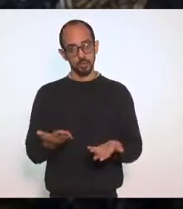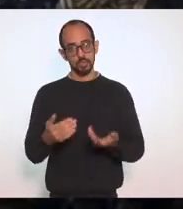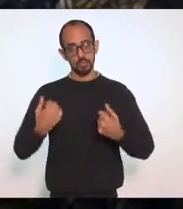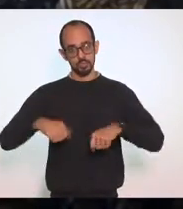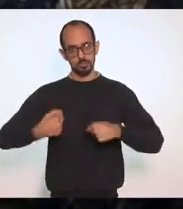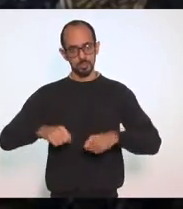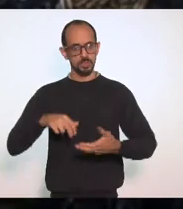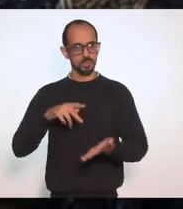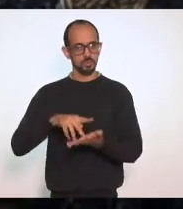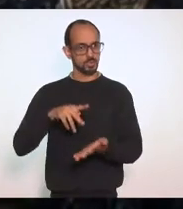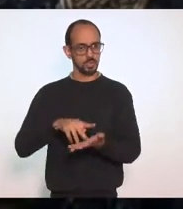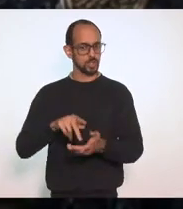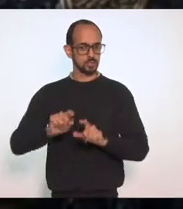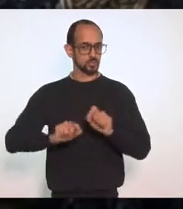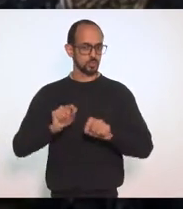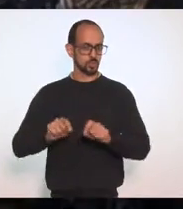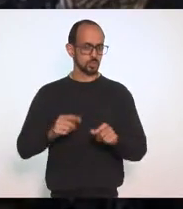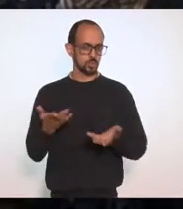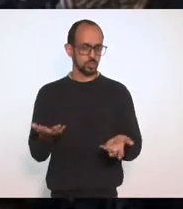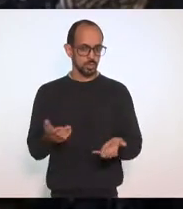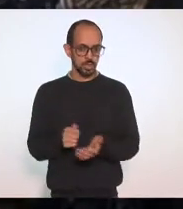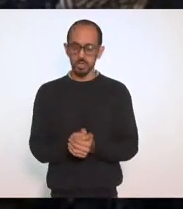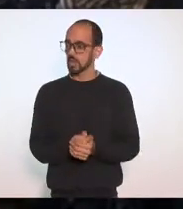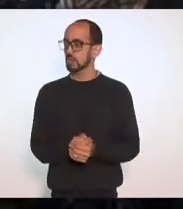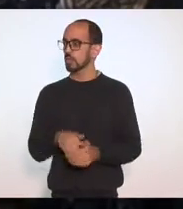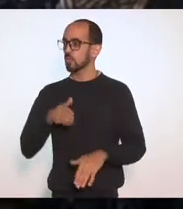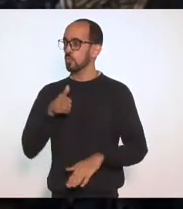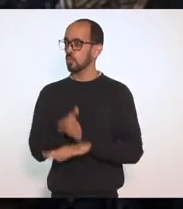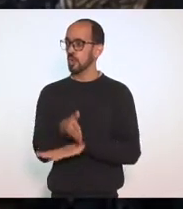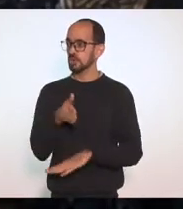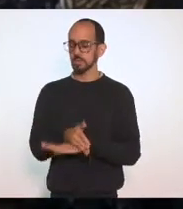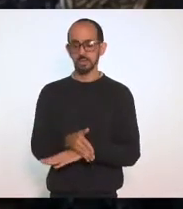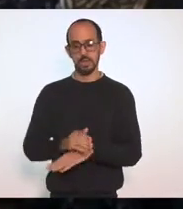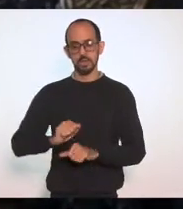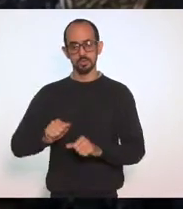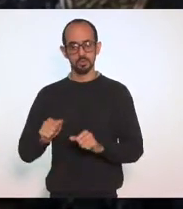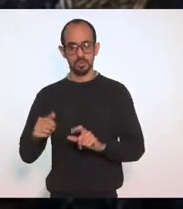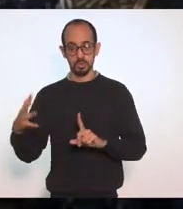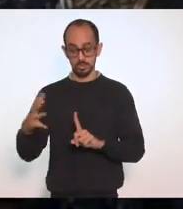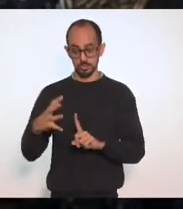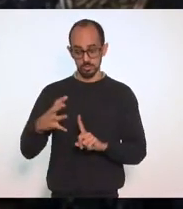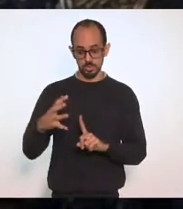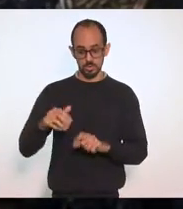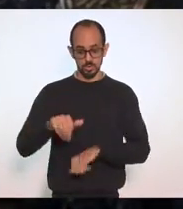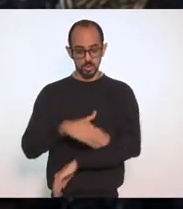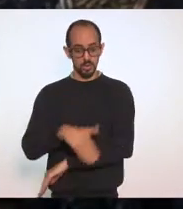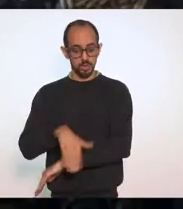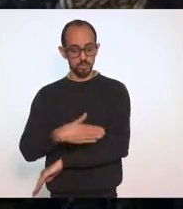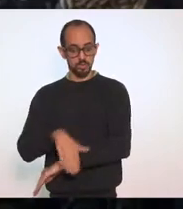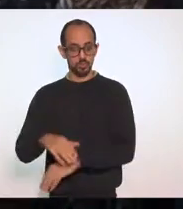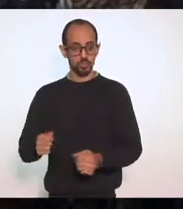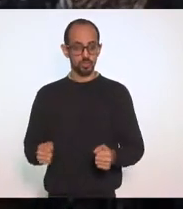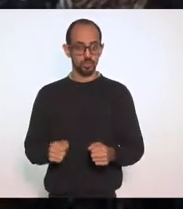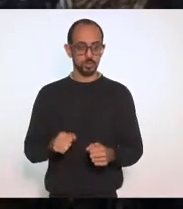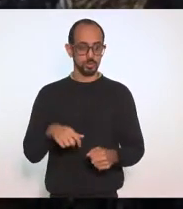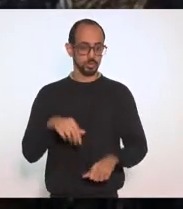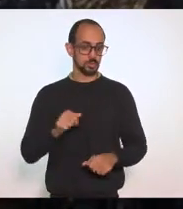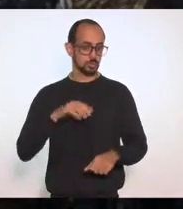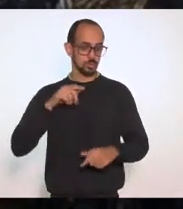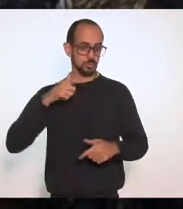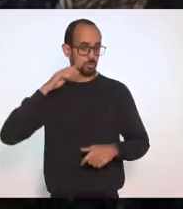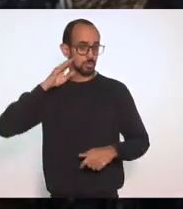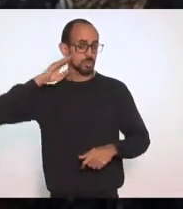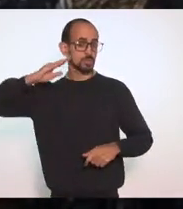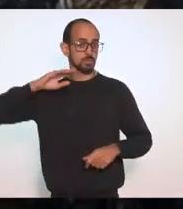que estão no acesso, estão mais expostos nas ruas, que são o caso dos policiais, principalmente os